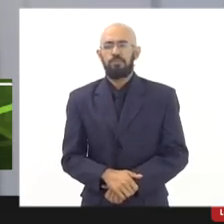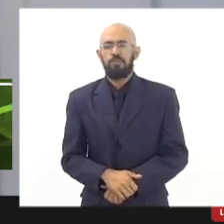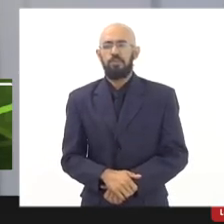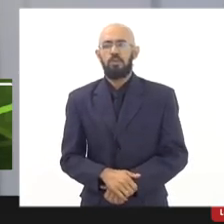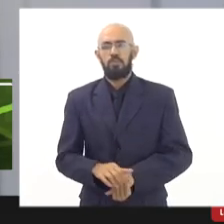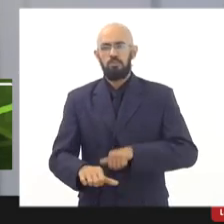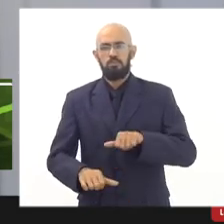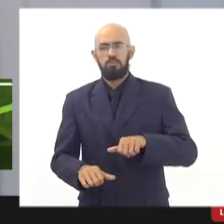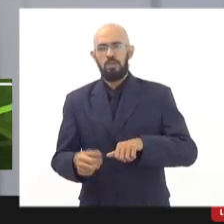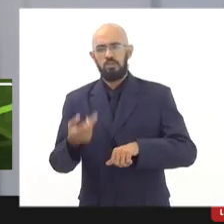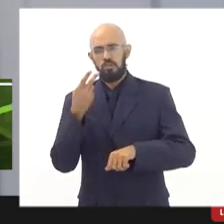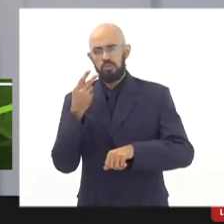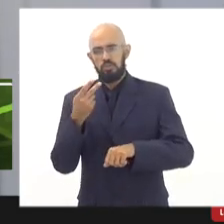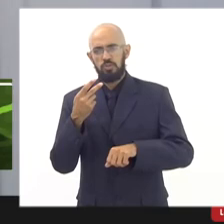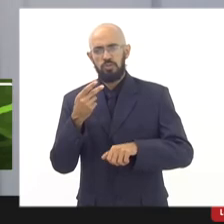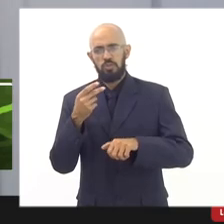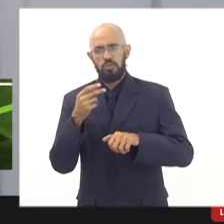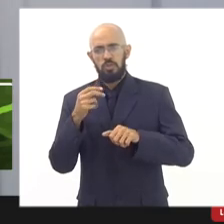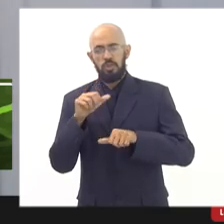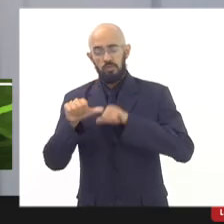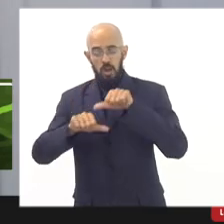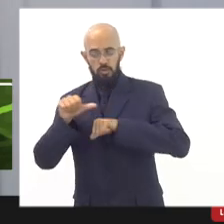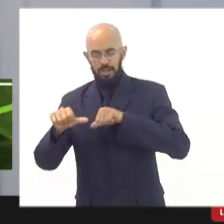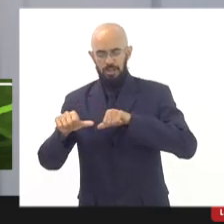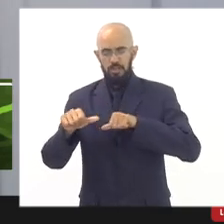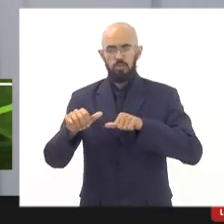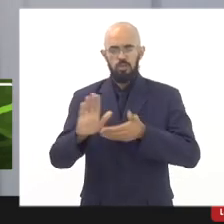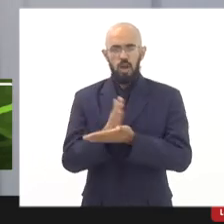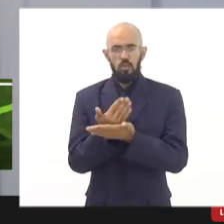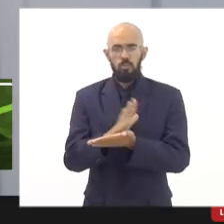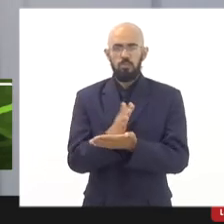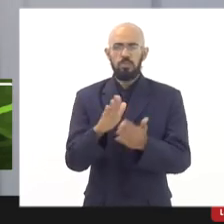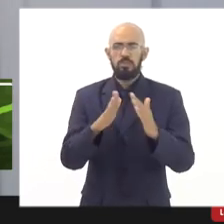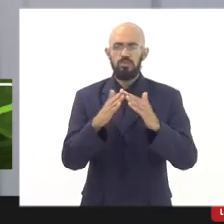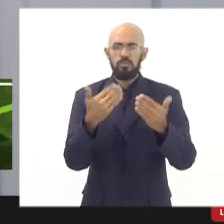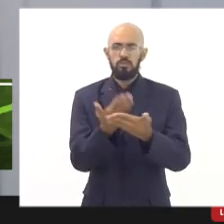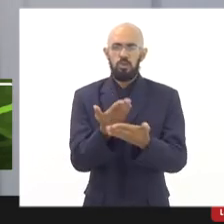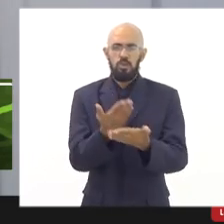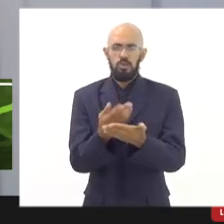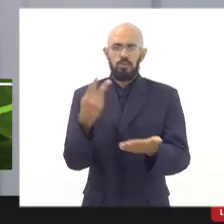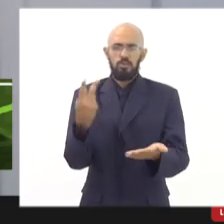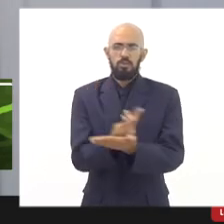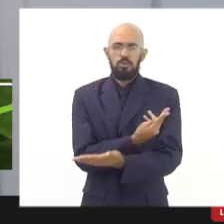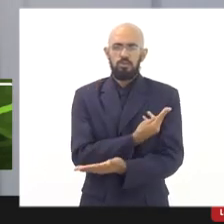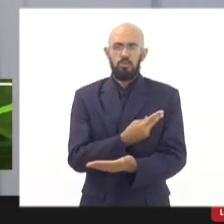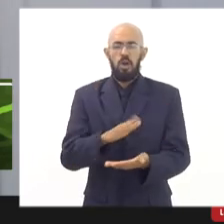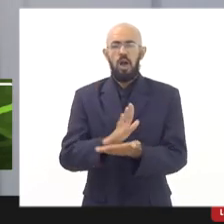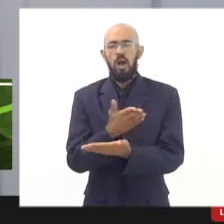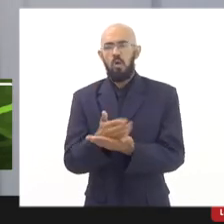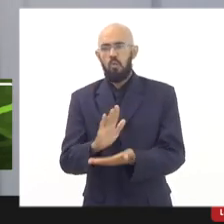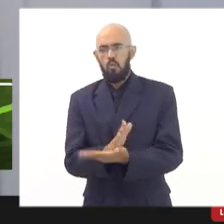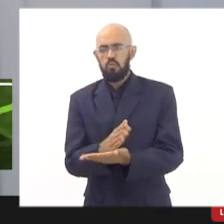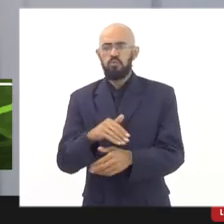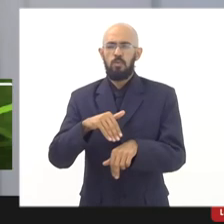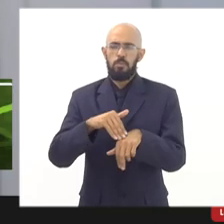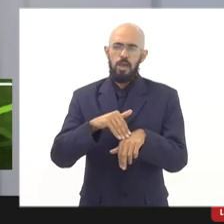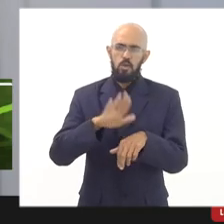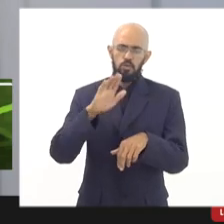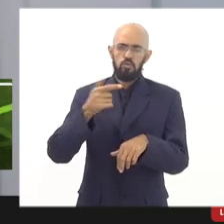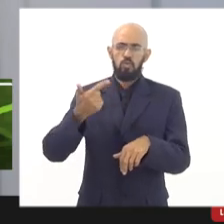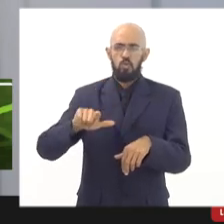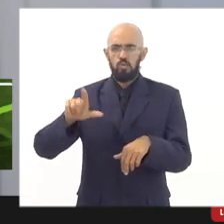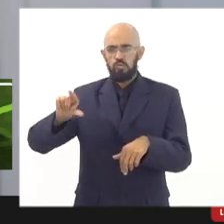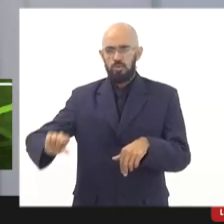colégios, pra alguns colégios tiveram um aluno de alunos menores, alguns alunos menores, e pra